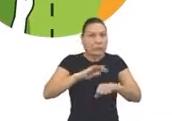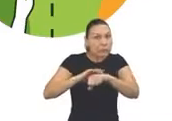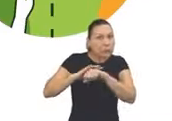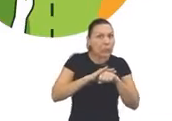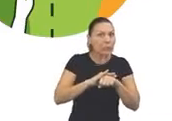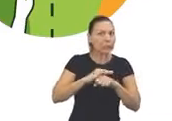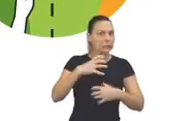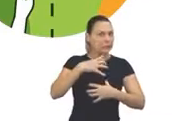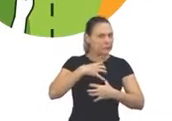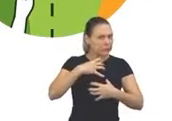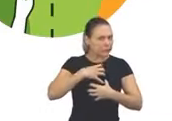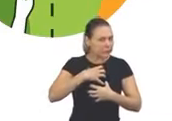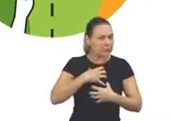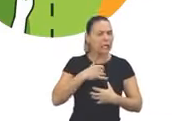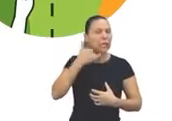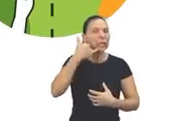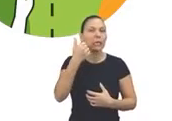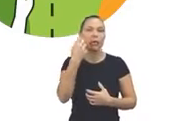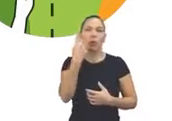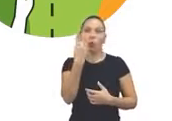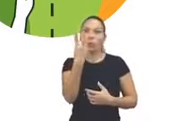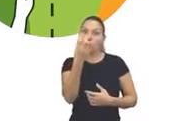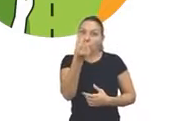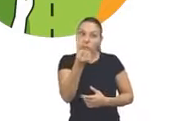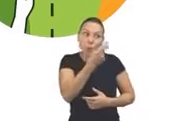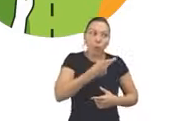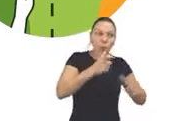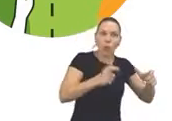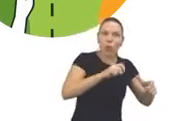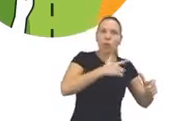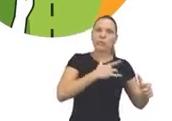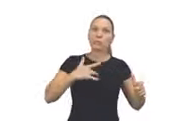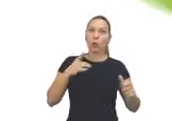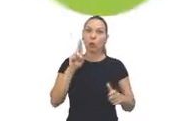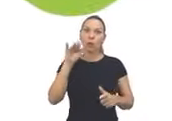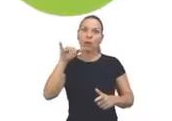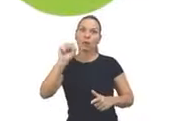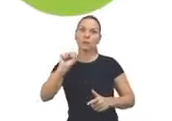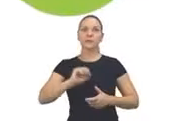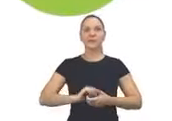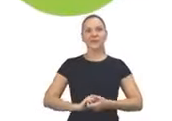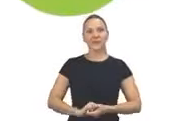se estiver doente. Caso apresente os sintomas, ligue 136 ou procure uma unidade de saúde. Mantenha